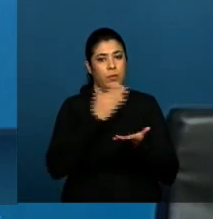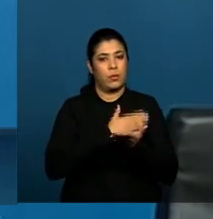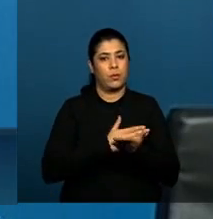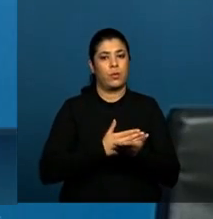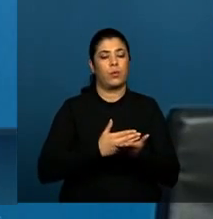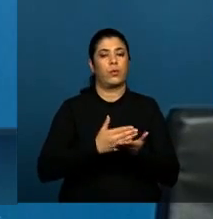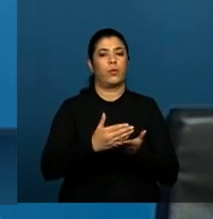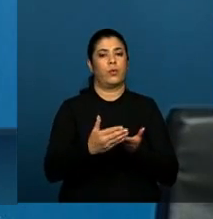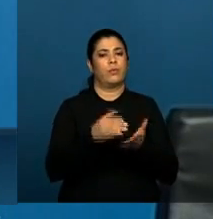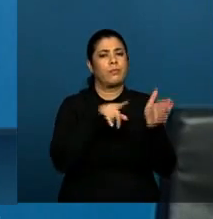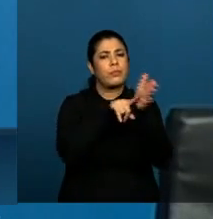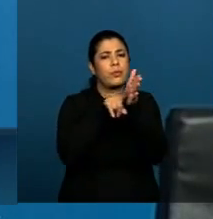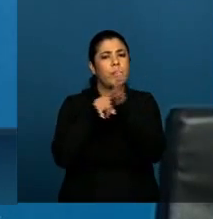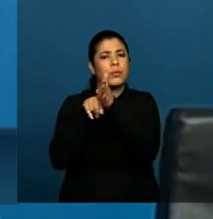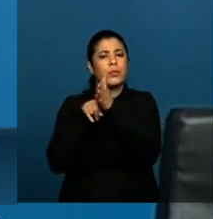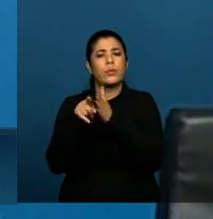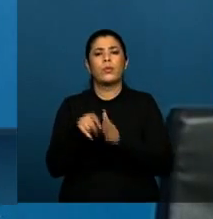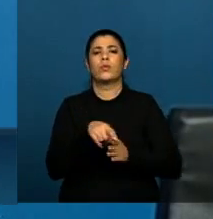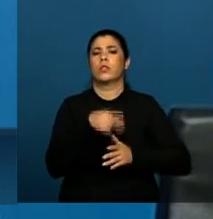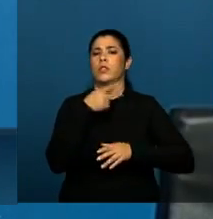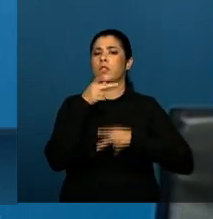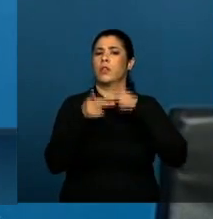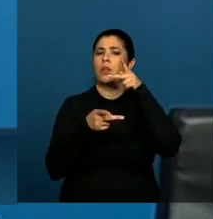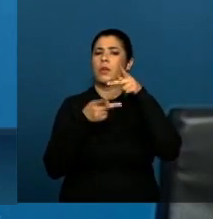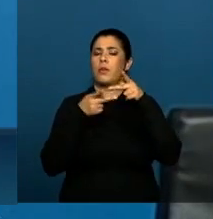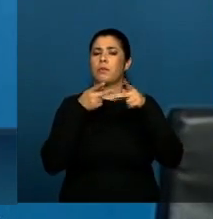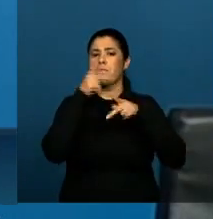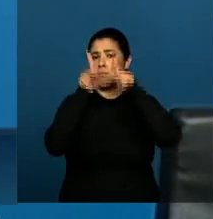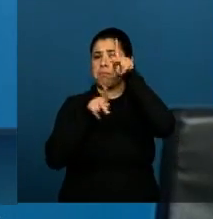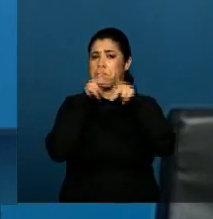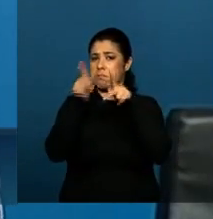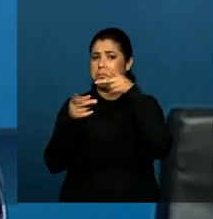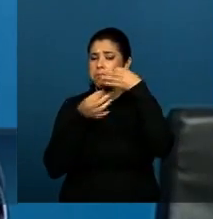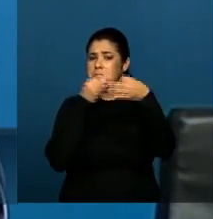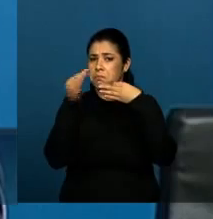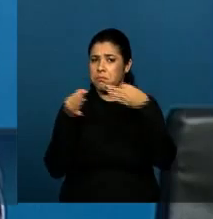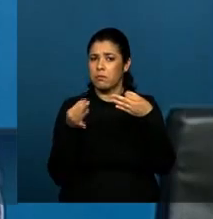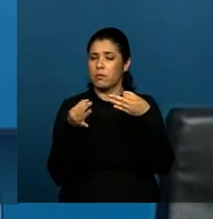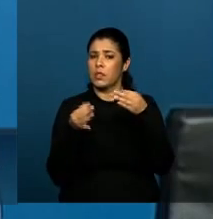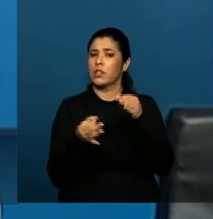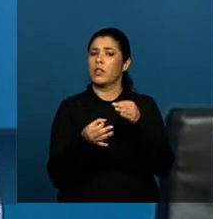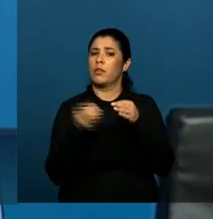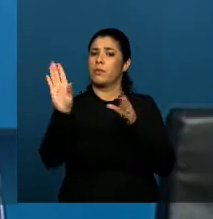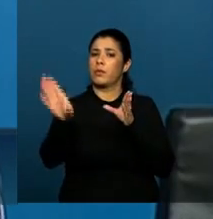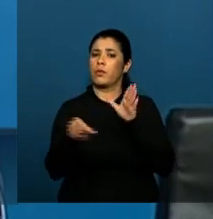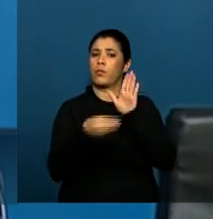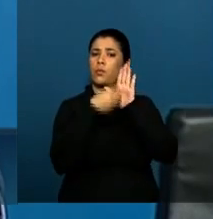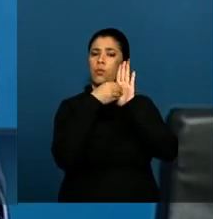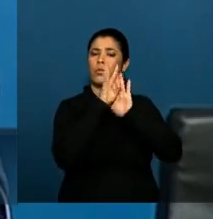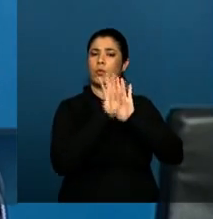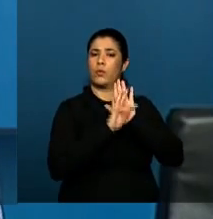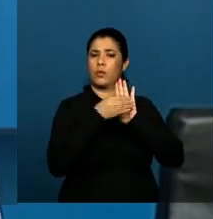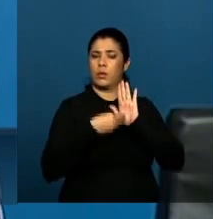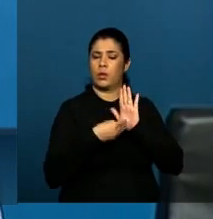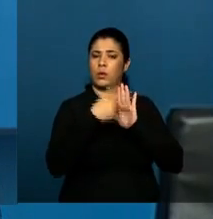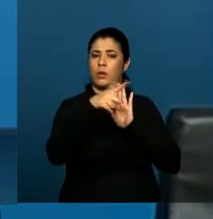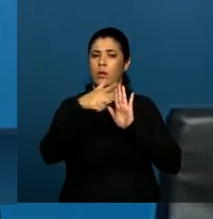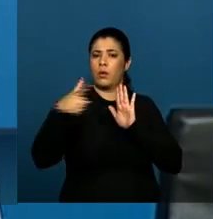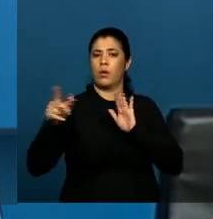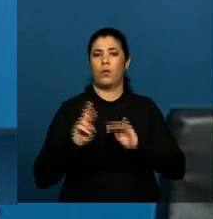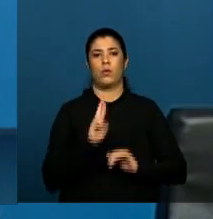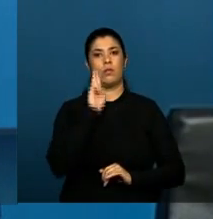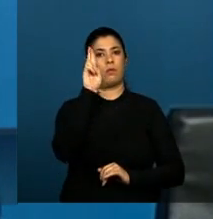esta consulta, uma consulta participativa, uma consulta que fará de um texto algo que será uma outra